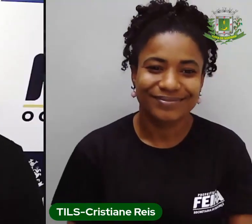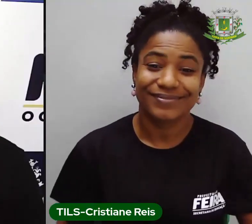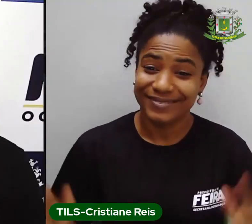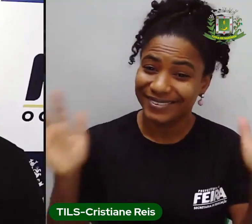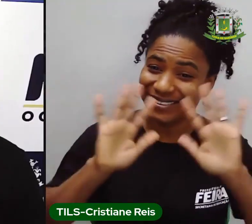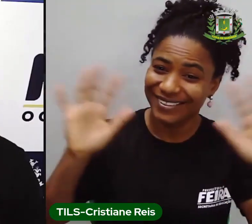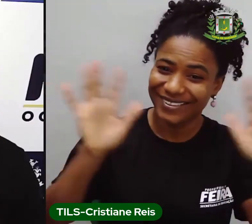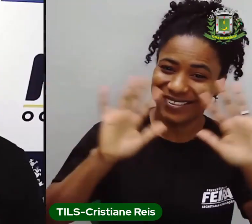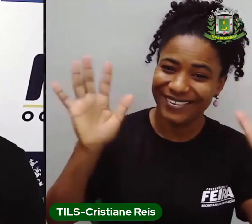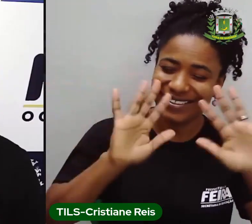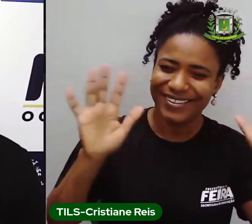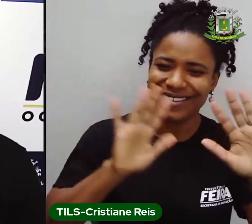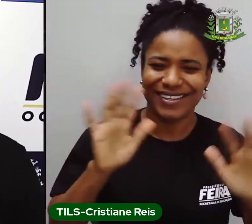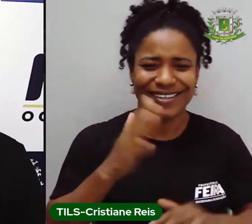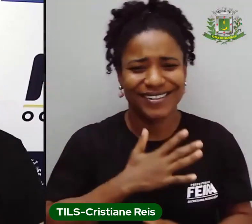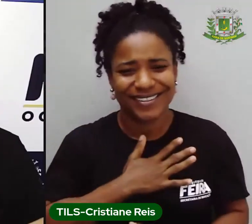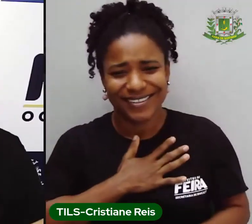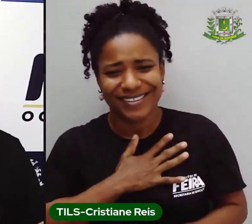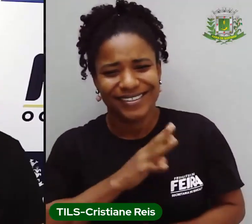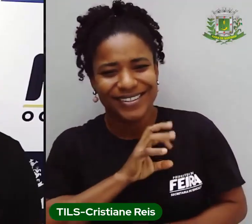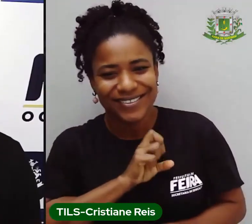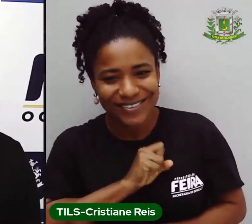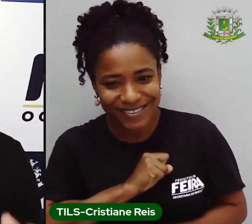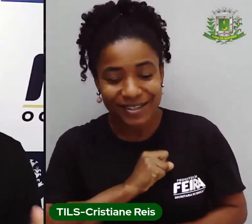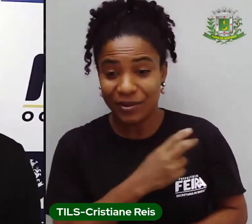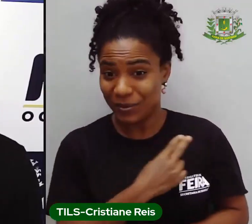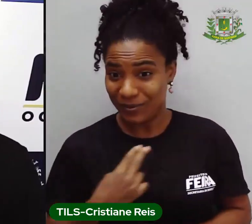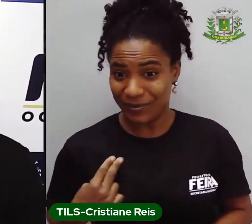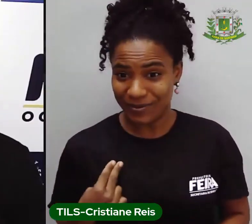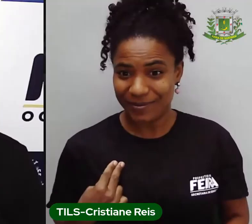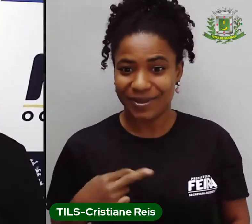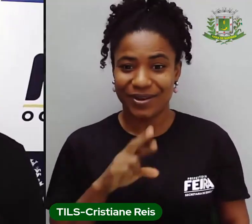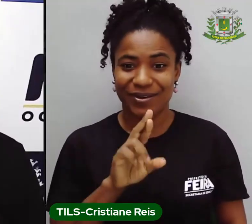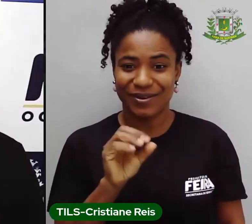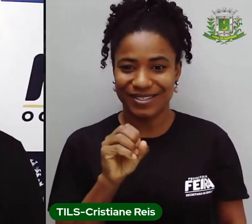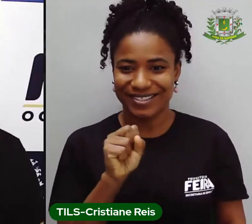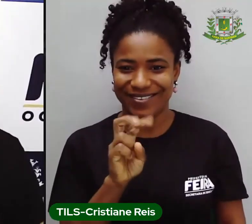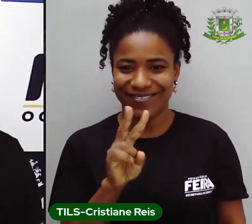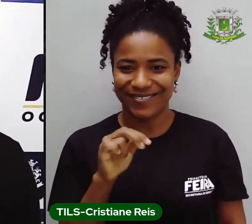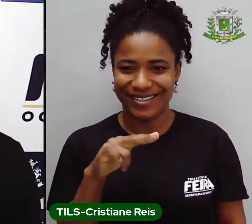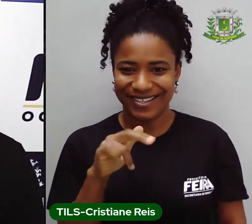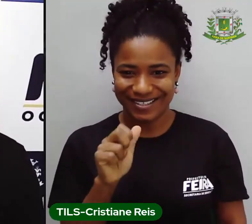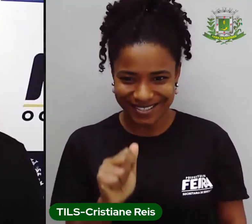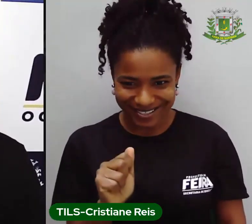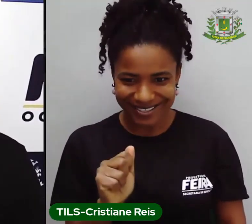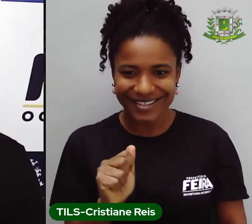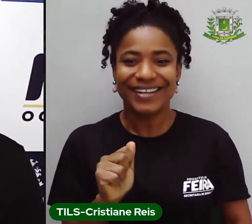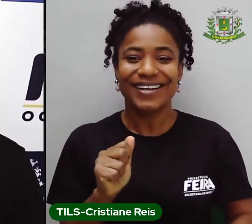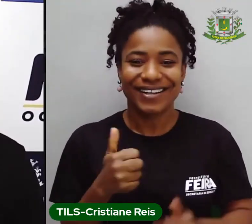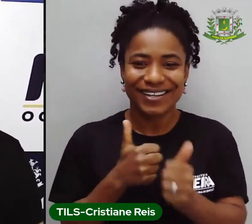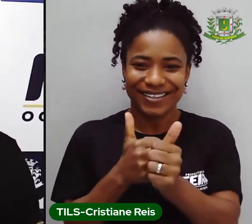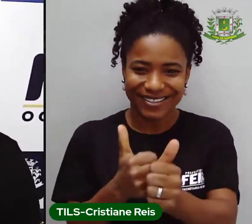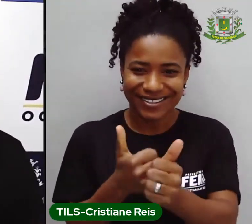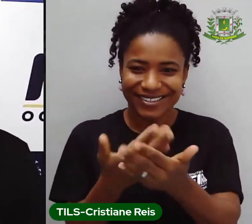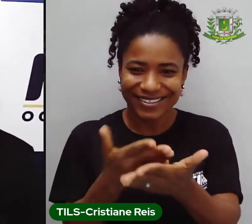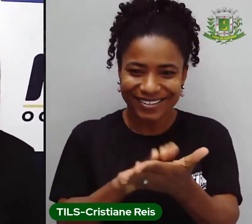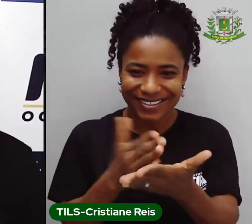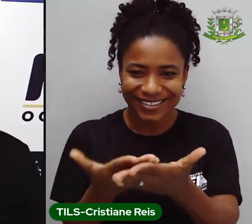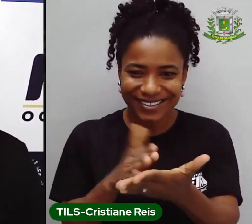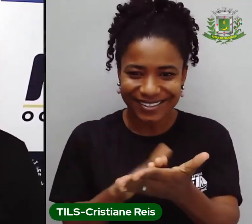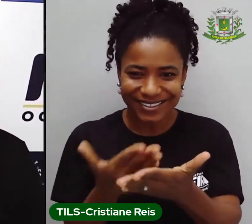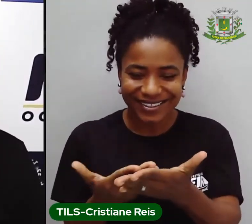Olá, meus amores! Aqui é a professora Rosa Vânia e quem tá me acompanhando hoje é Cristina. Ela vai ser chamada de clipe, viu?